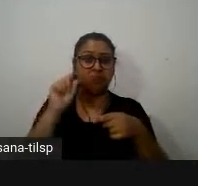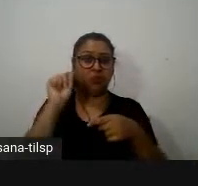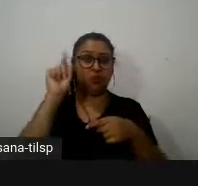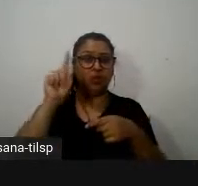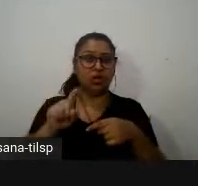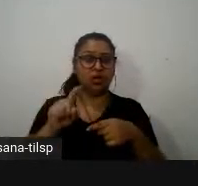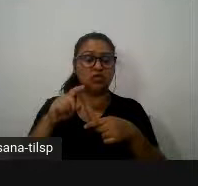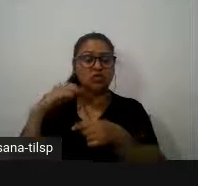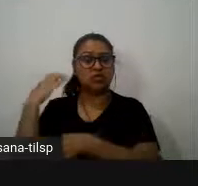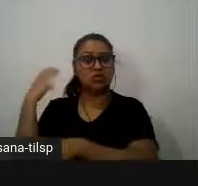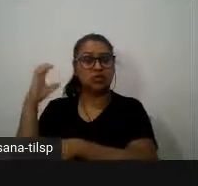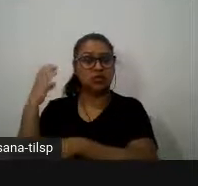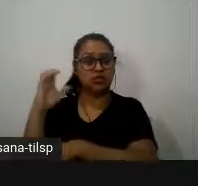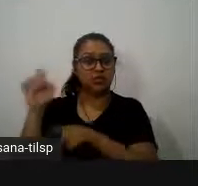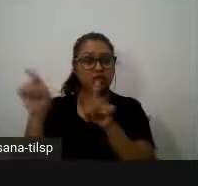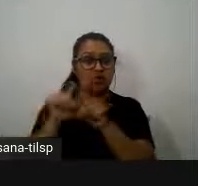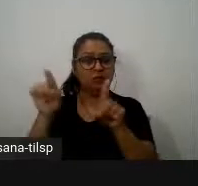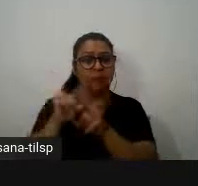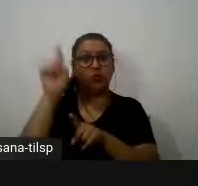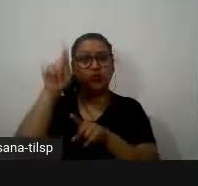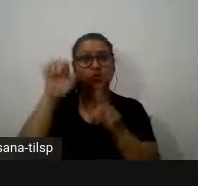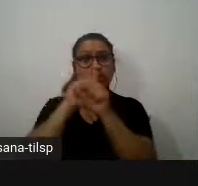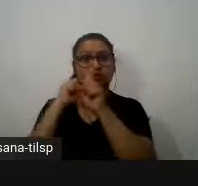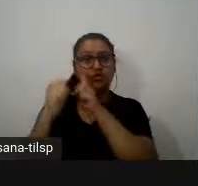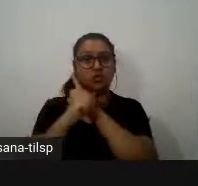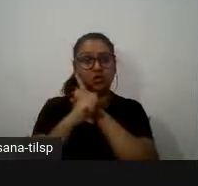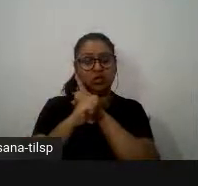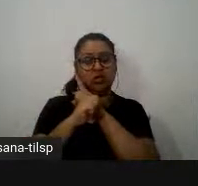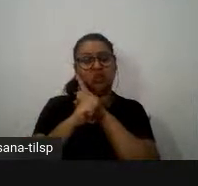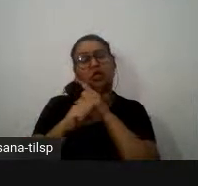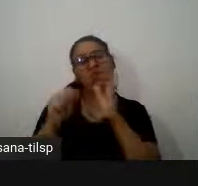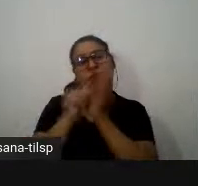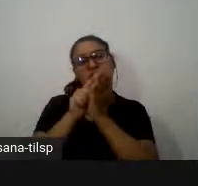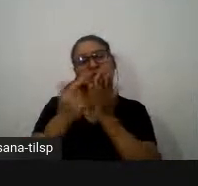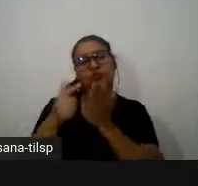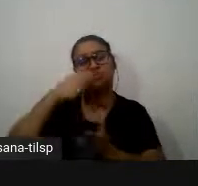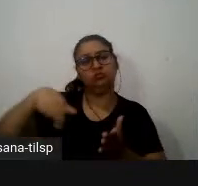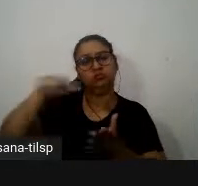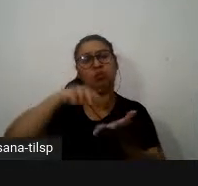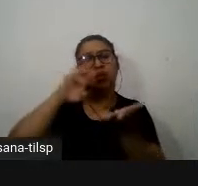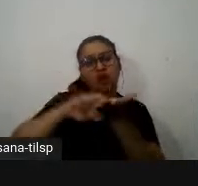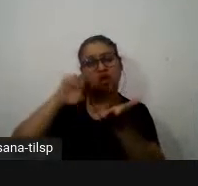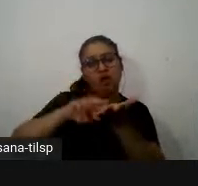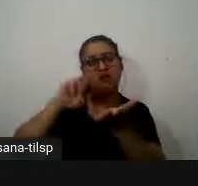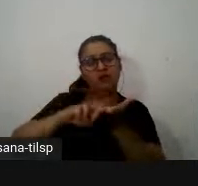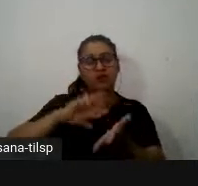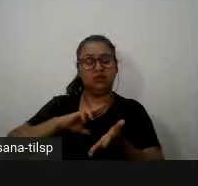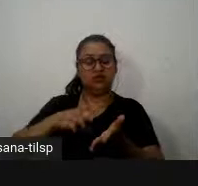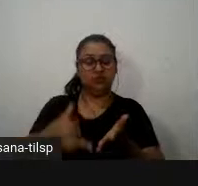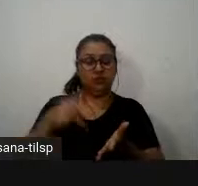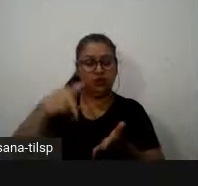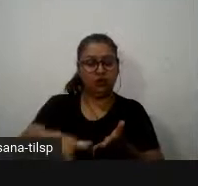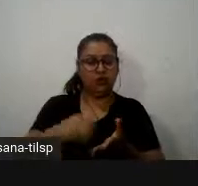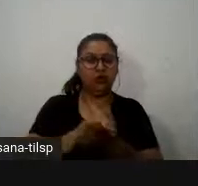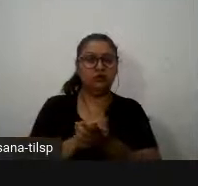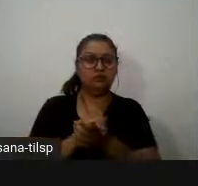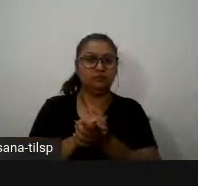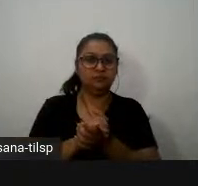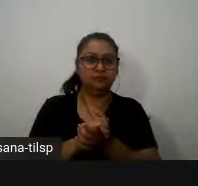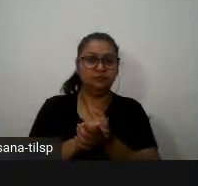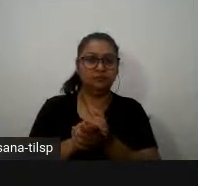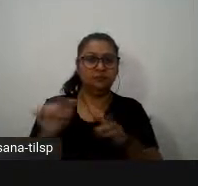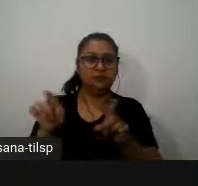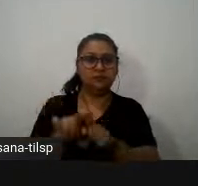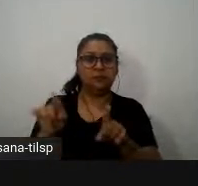ciência e sociedade eu trago aqui uma notícia que circulou numa revista também portuguesa que é a visão no caso e aqui